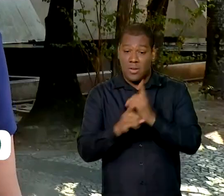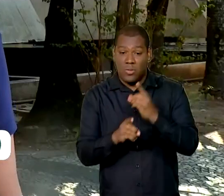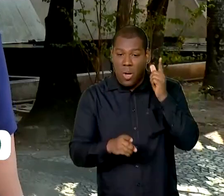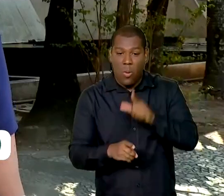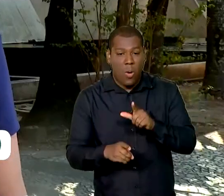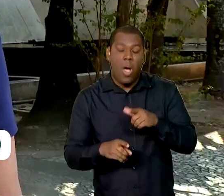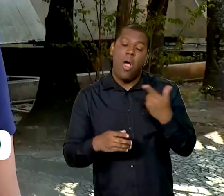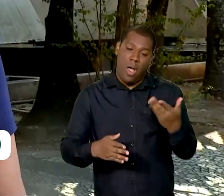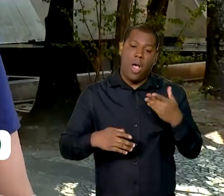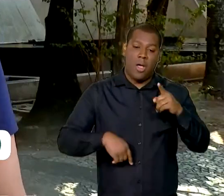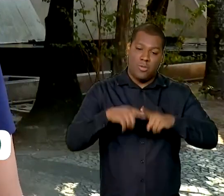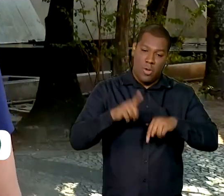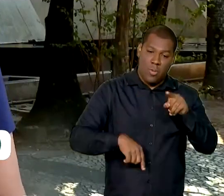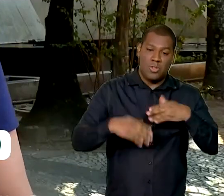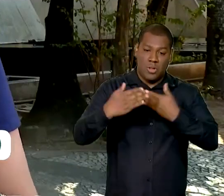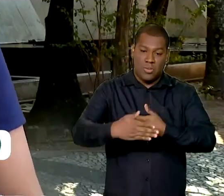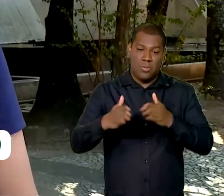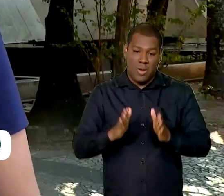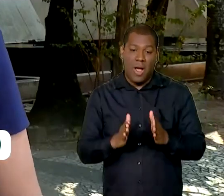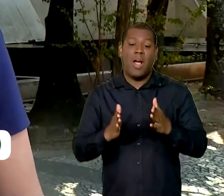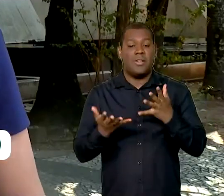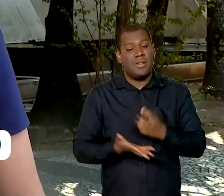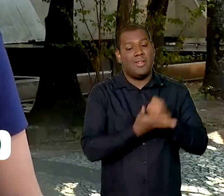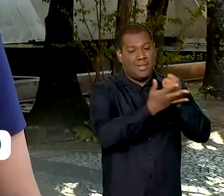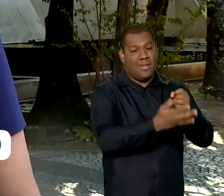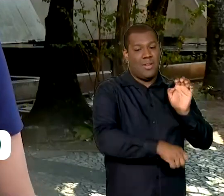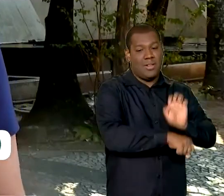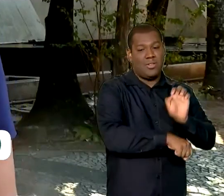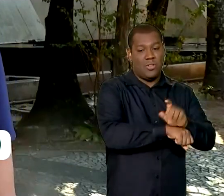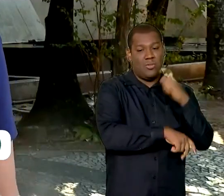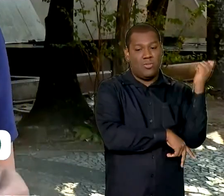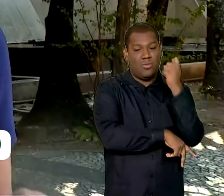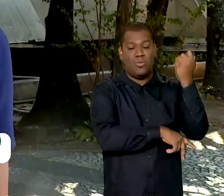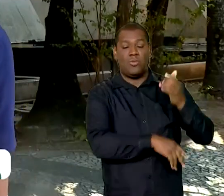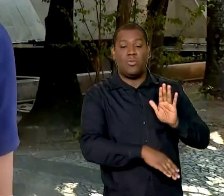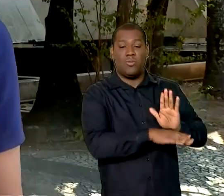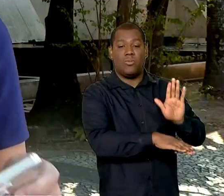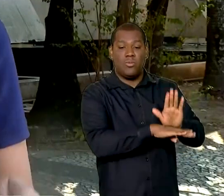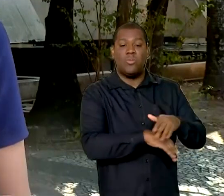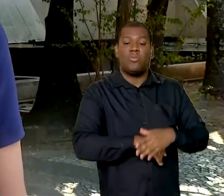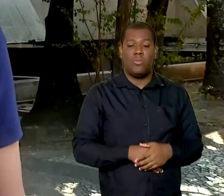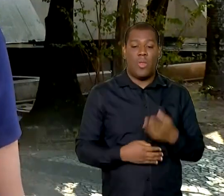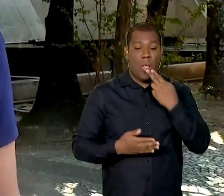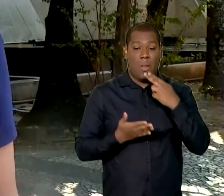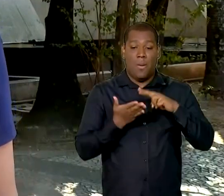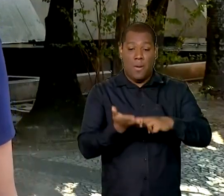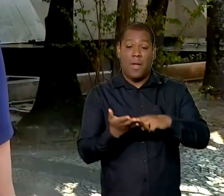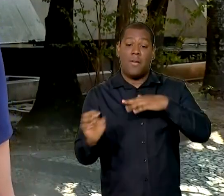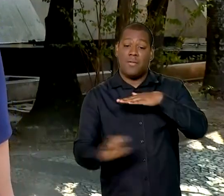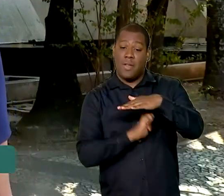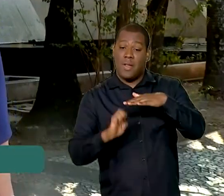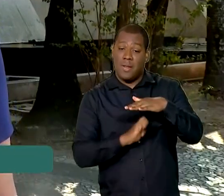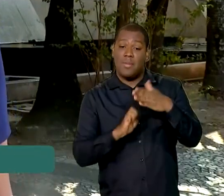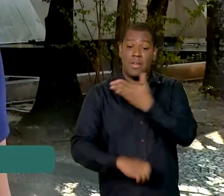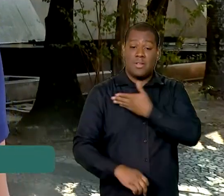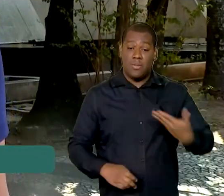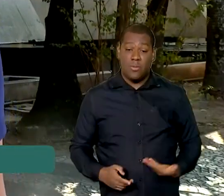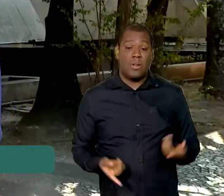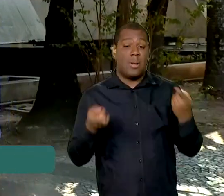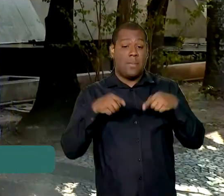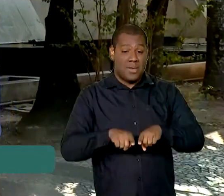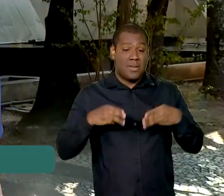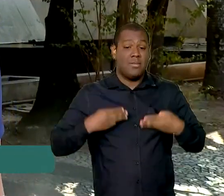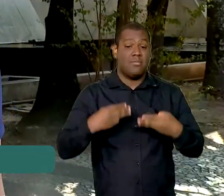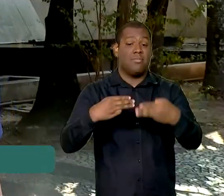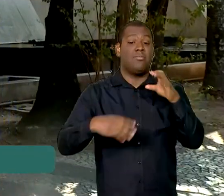empresa, a empresa aqui é uma empresa pública, os Correios são uma empresa pública vinculada ao Ministério das Comunicações.